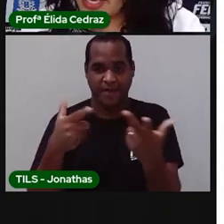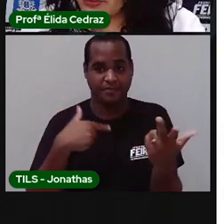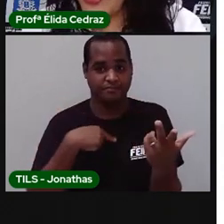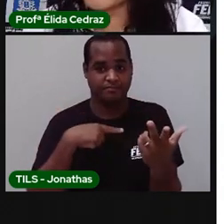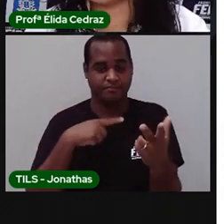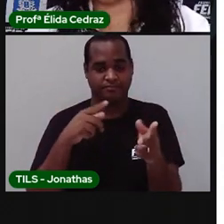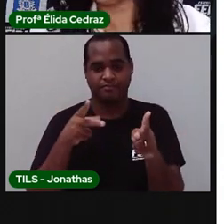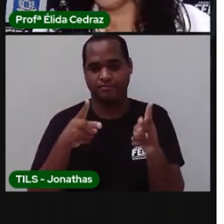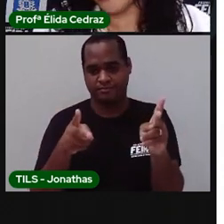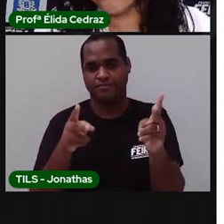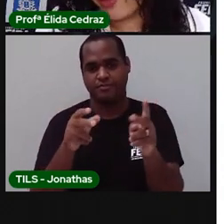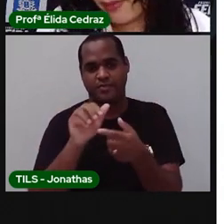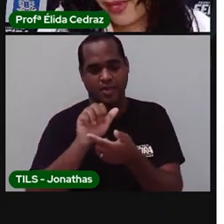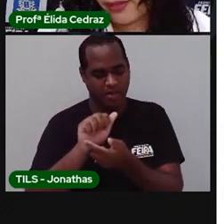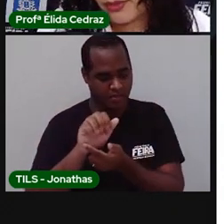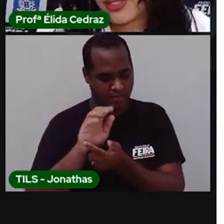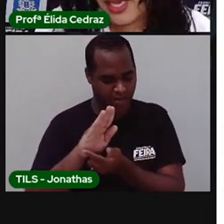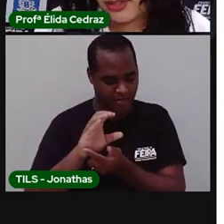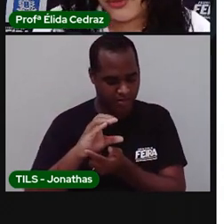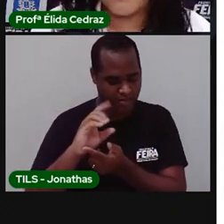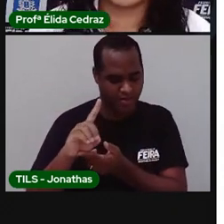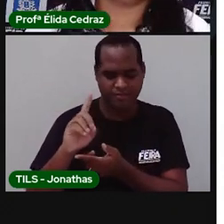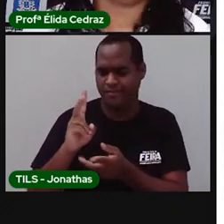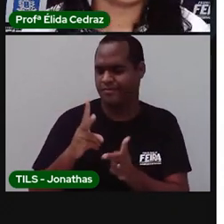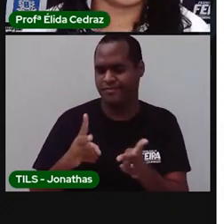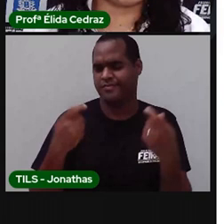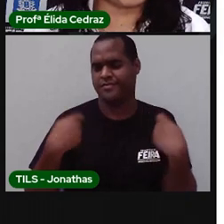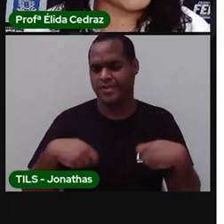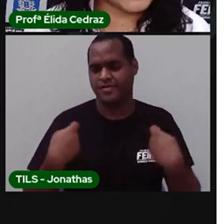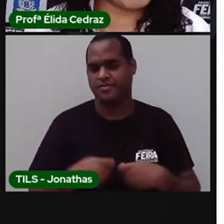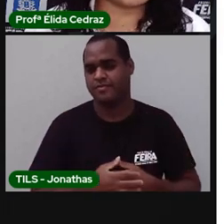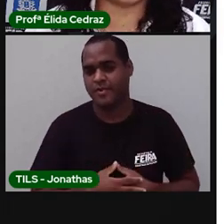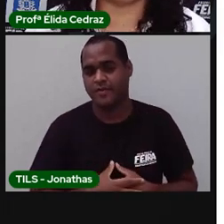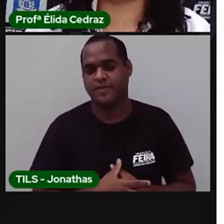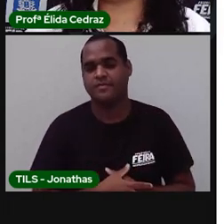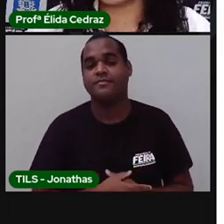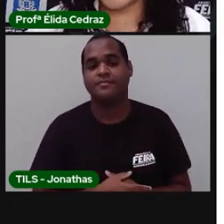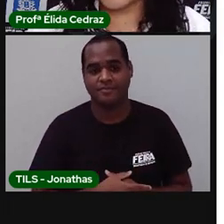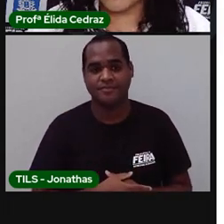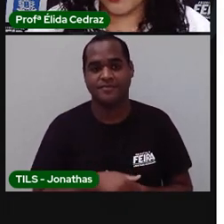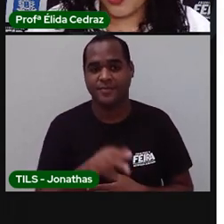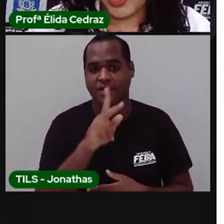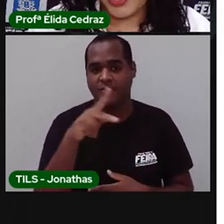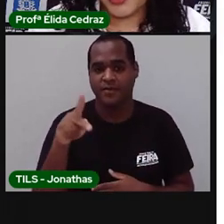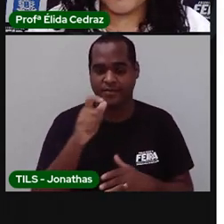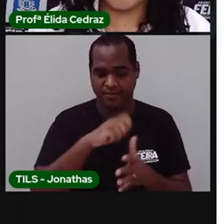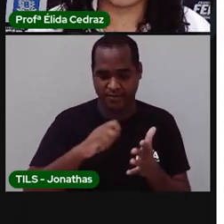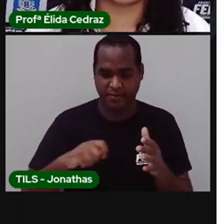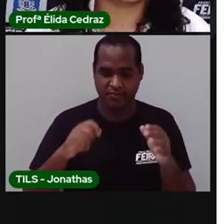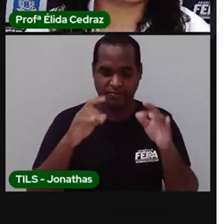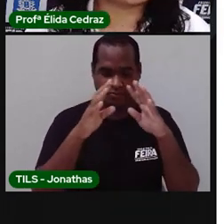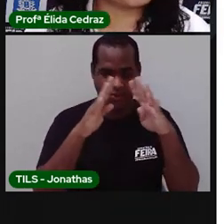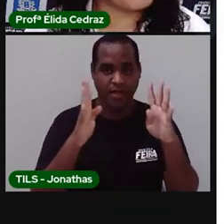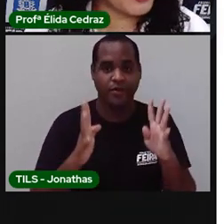mesma sequência do alfabeto, certo? Aí a Pró escreveu. Gaiola,